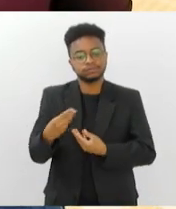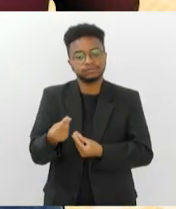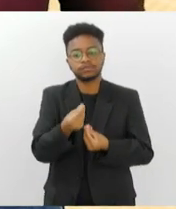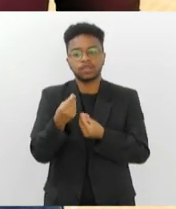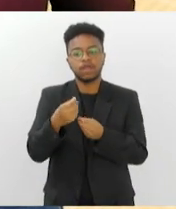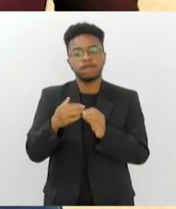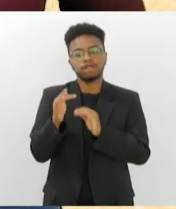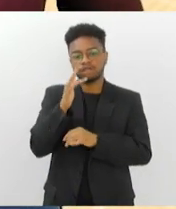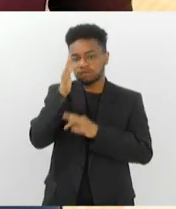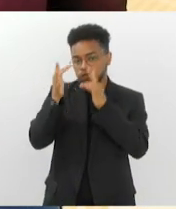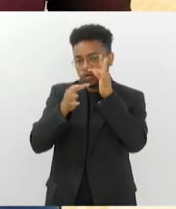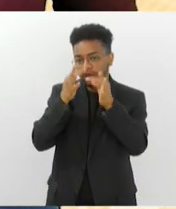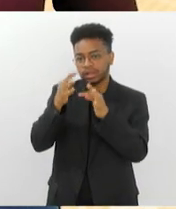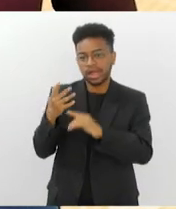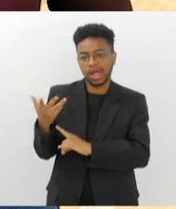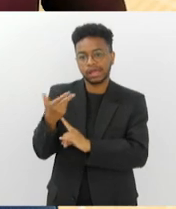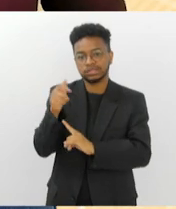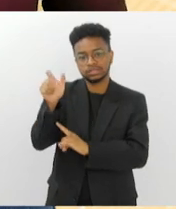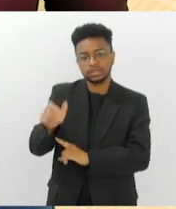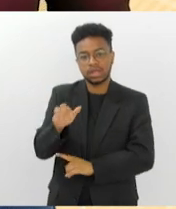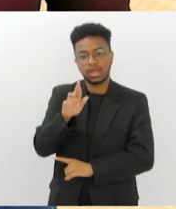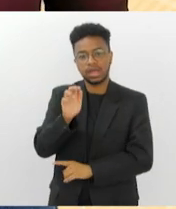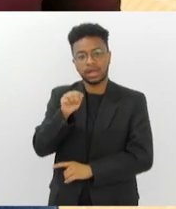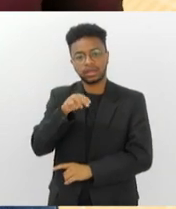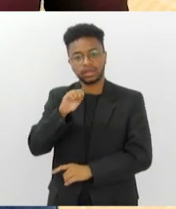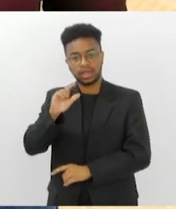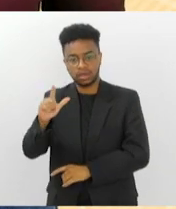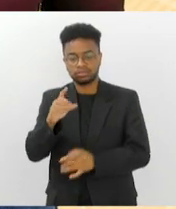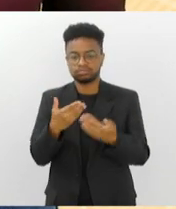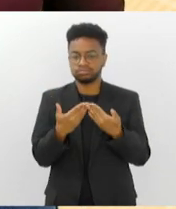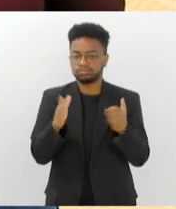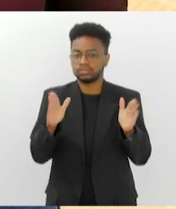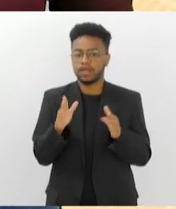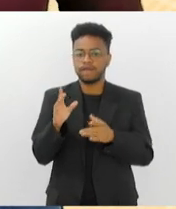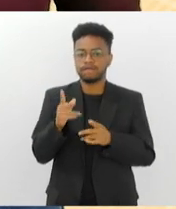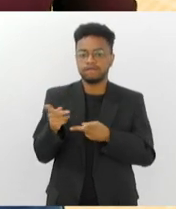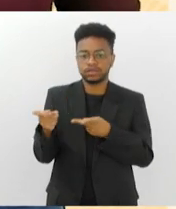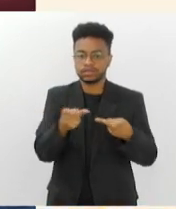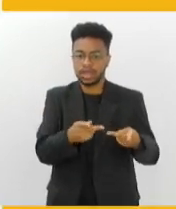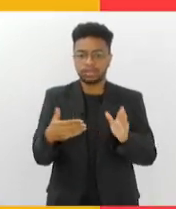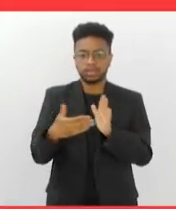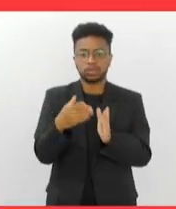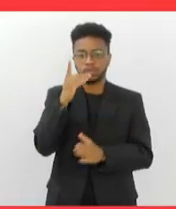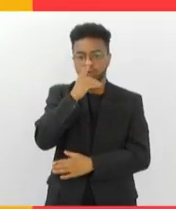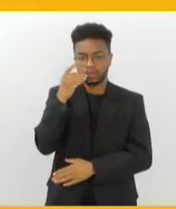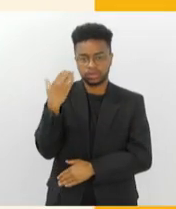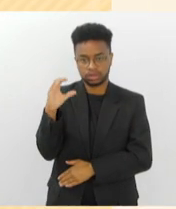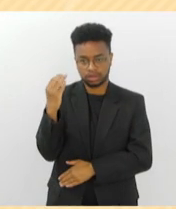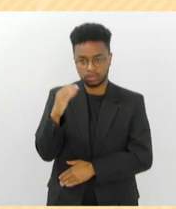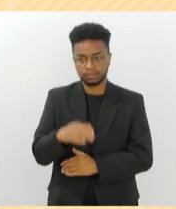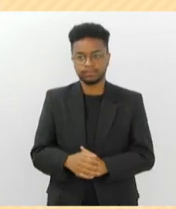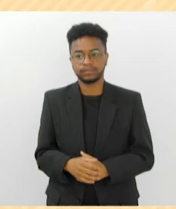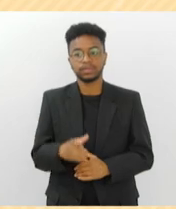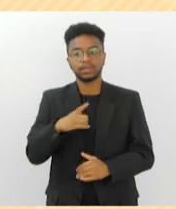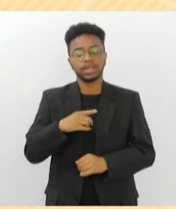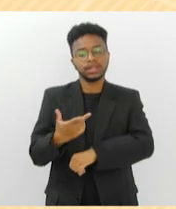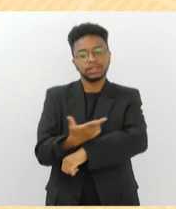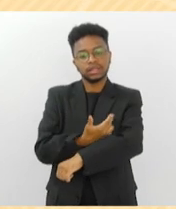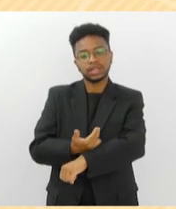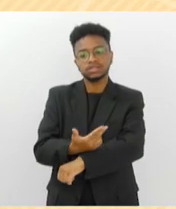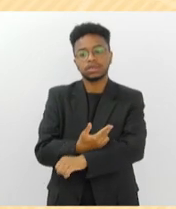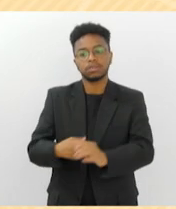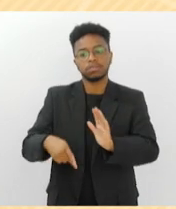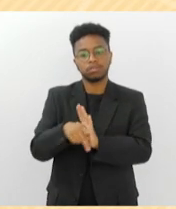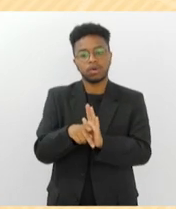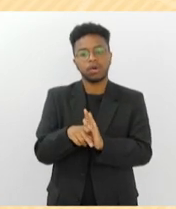Tela, da artista Raquel Magnoni, fica aberta para visitação até domingo, em Niterói. Na mostra estão desenhos feitos